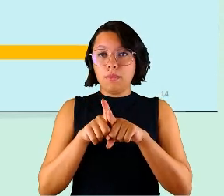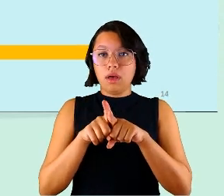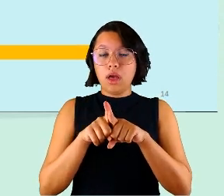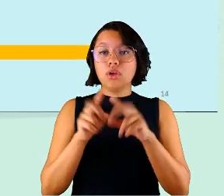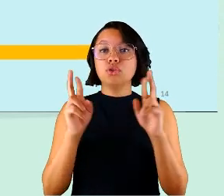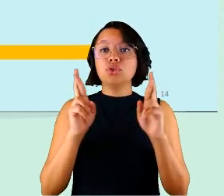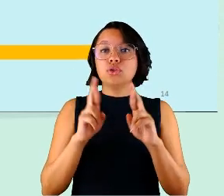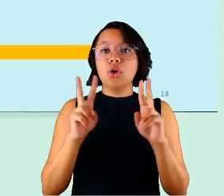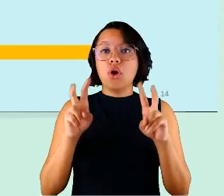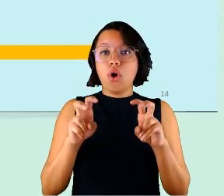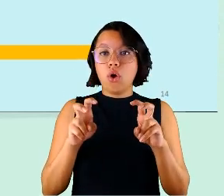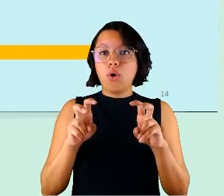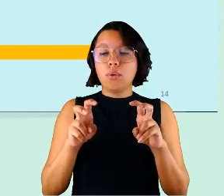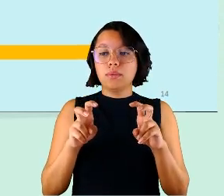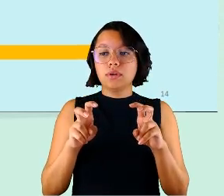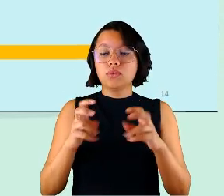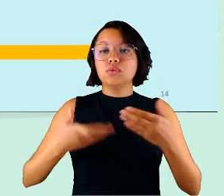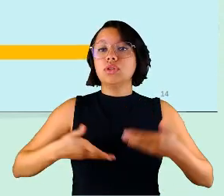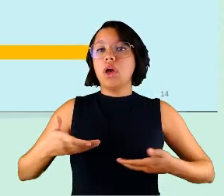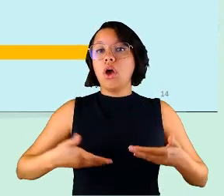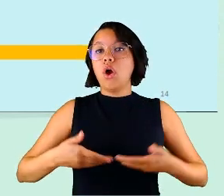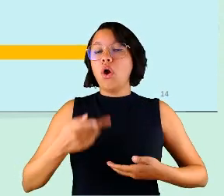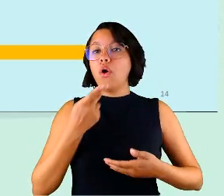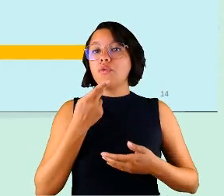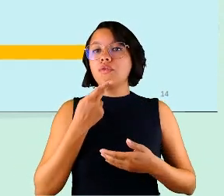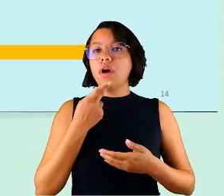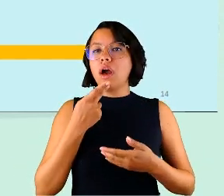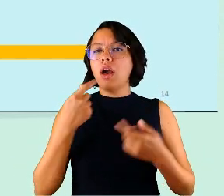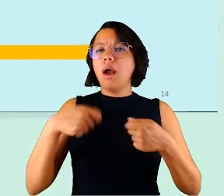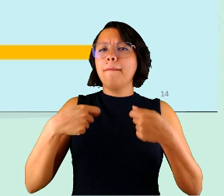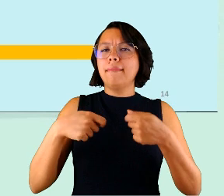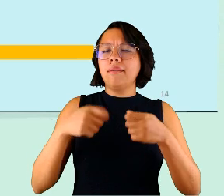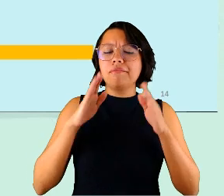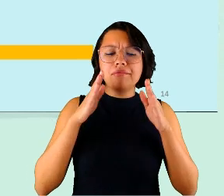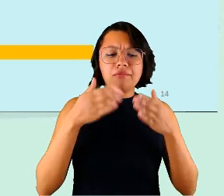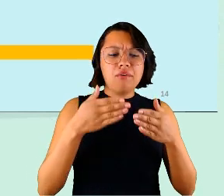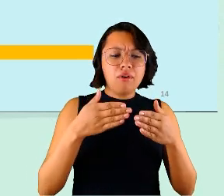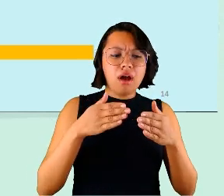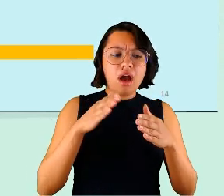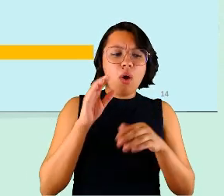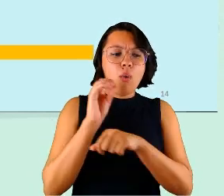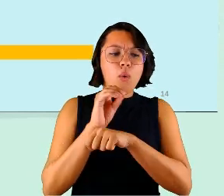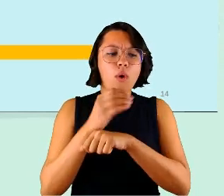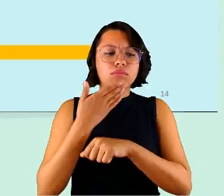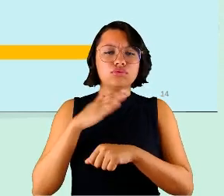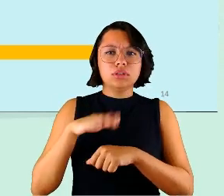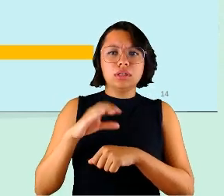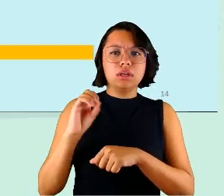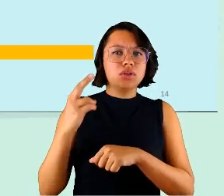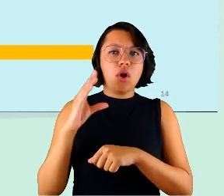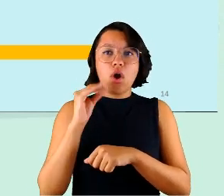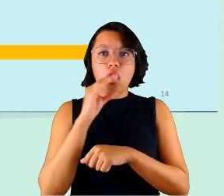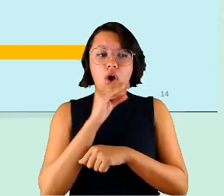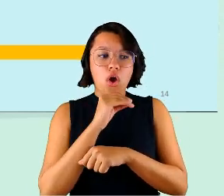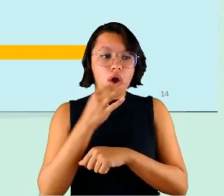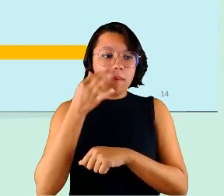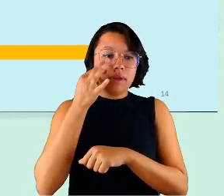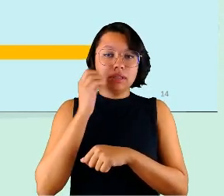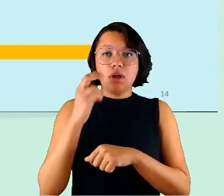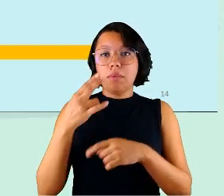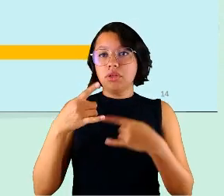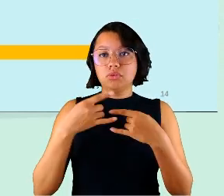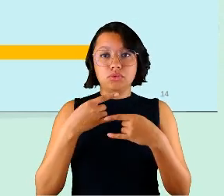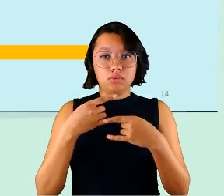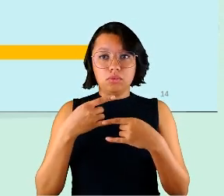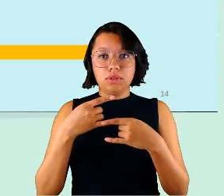dos servidores falando se eles precisam se dedicar ao cuidado de crianças ou adolescentes presencialmente